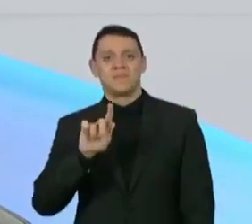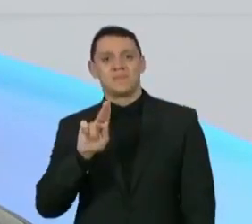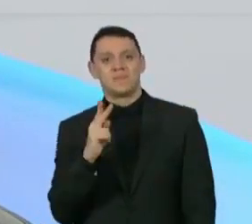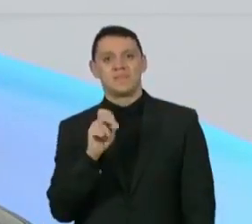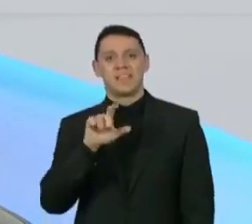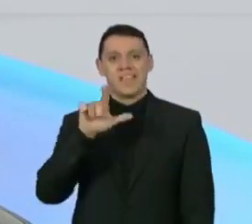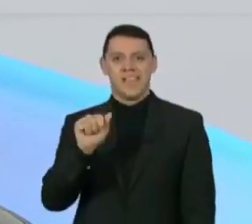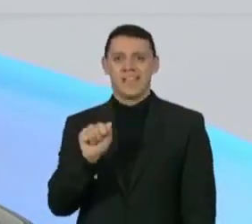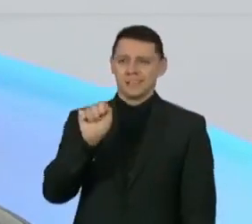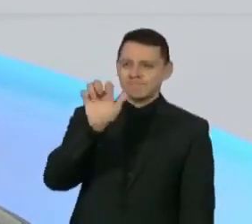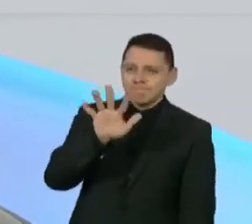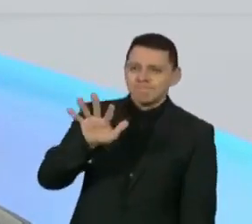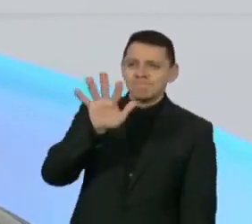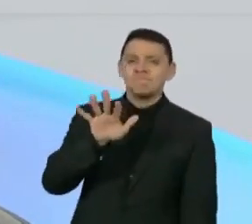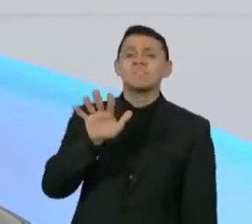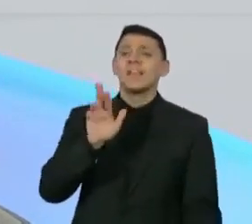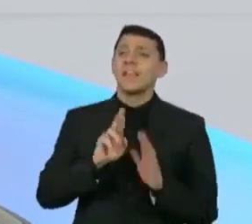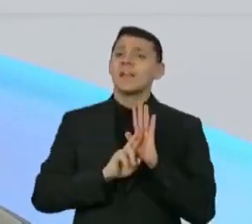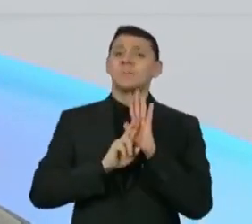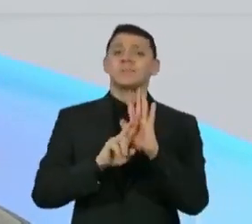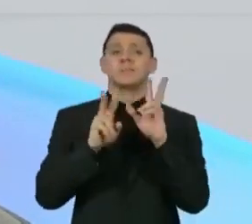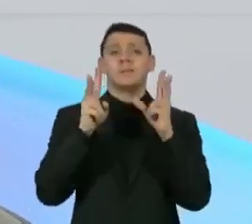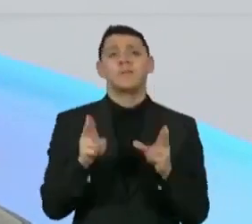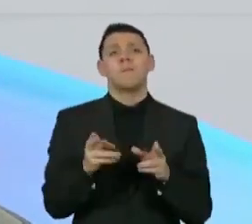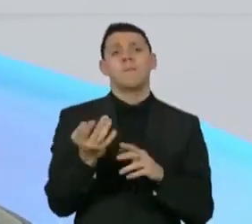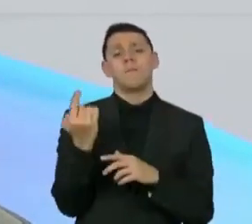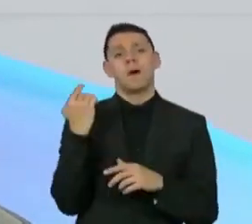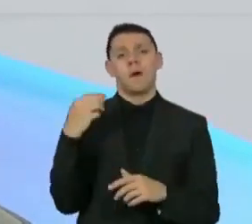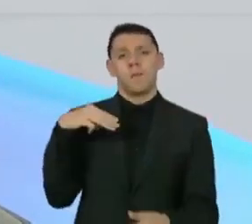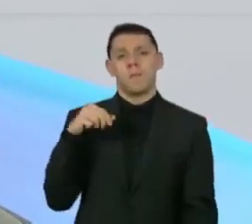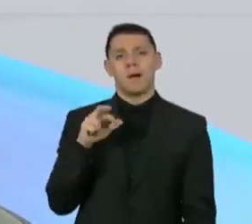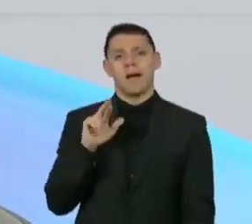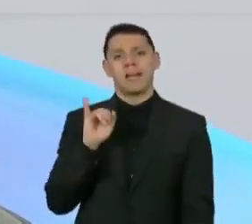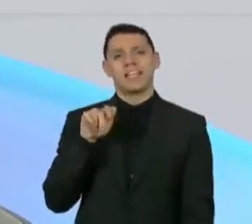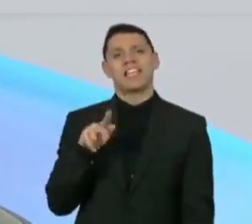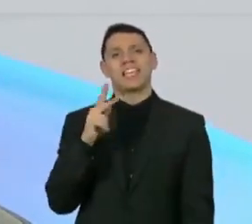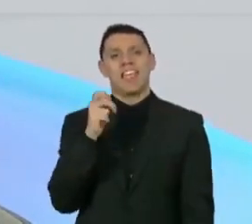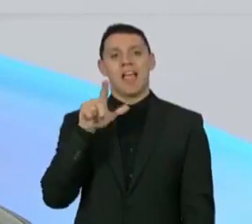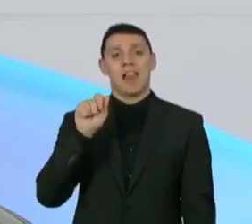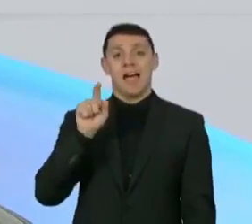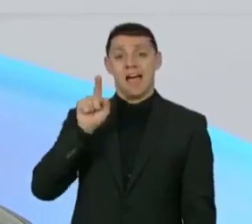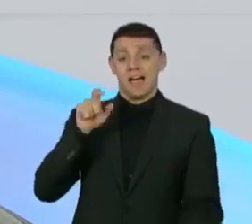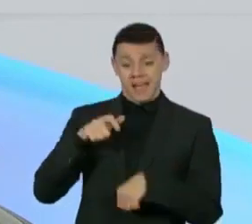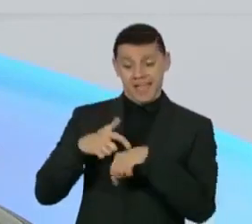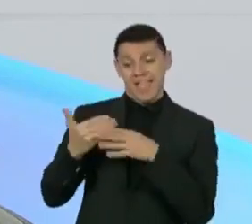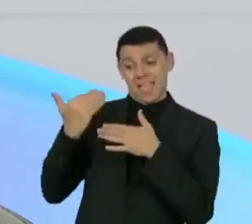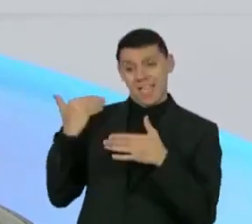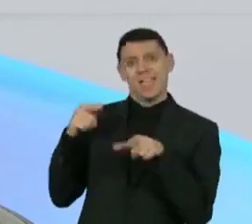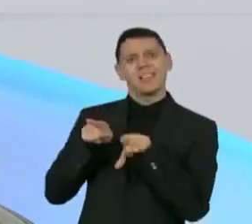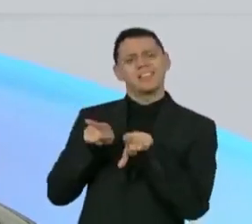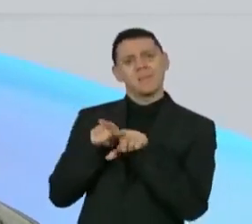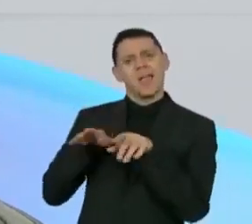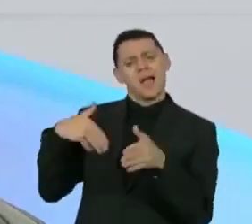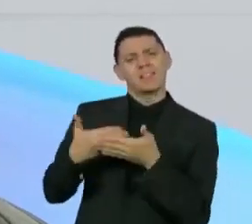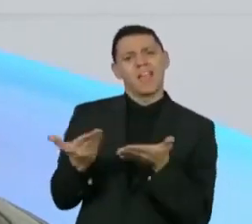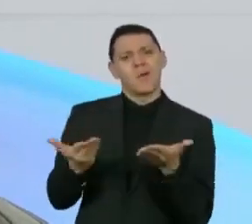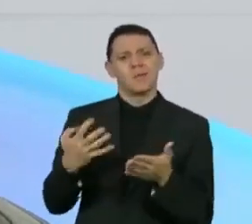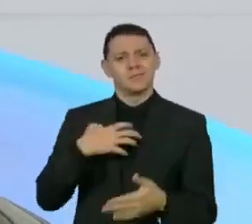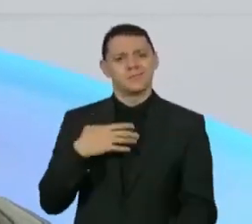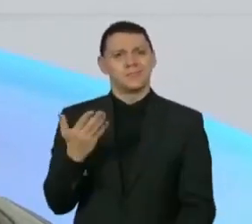Marighella Era e é Eu tenho muita admiração pelo Mano Brown Mano Brown é poeta também